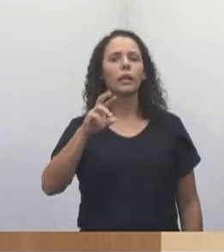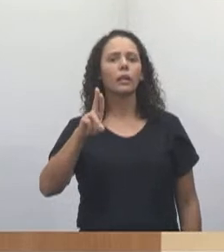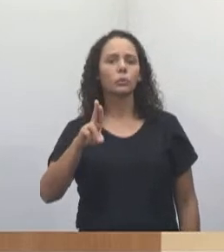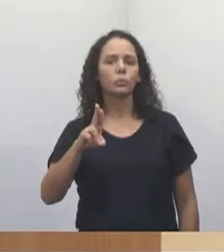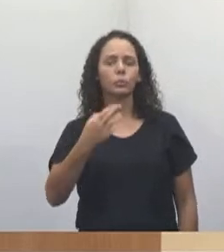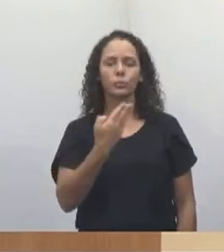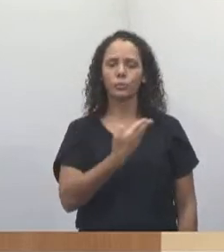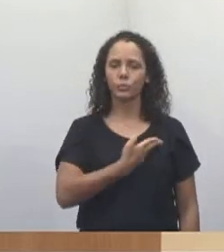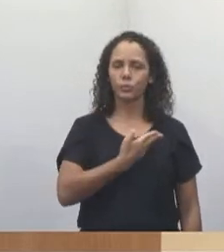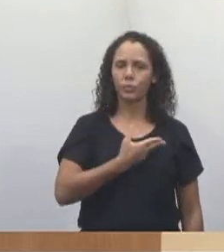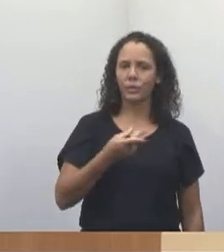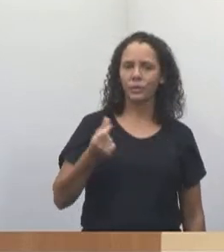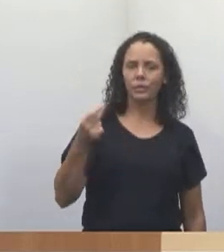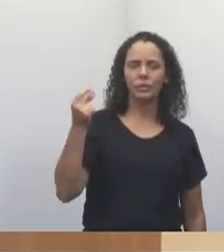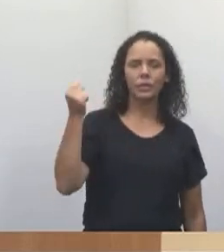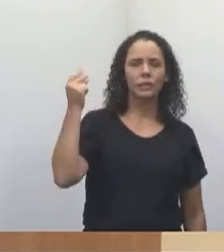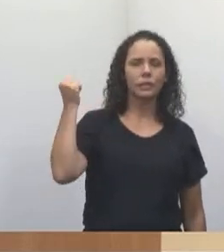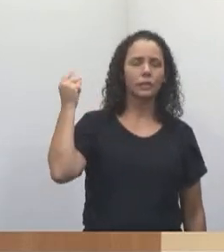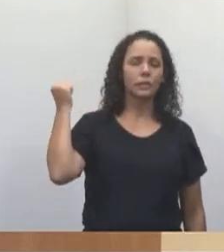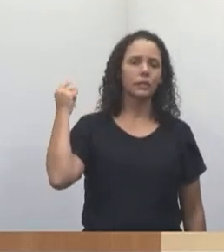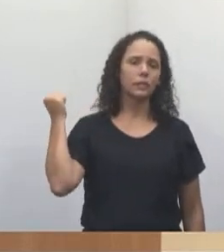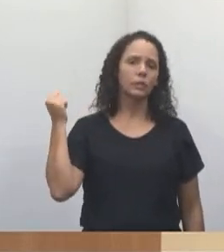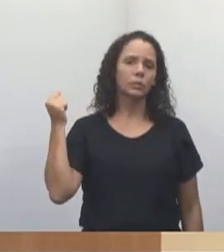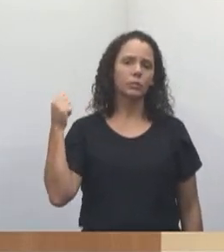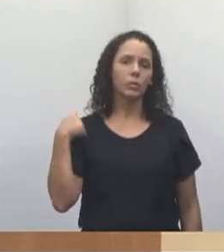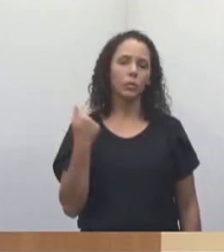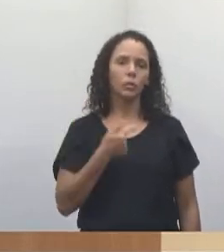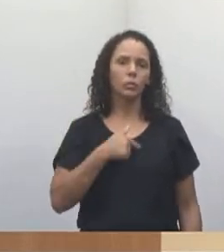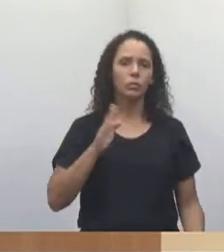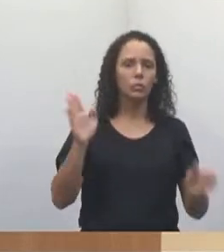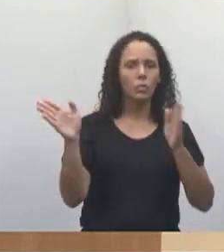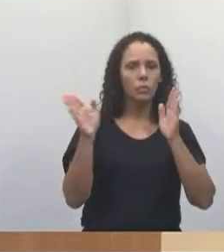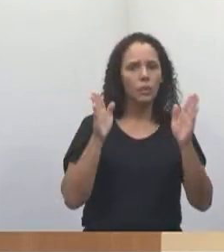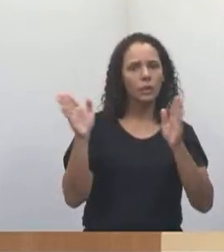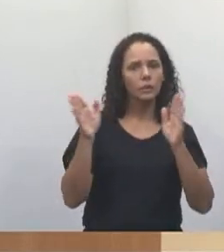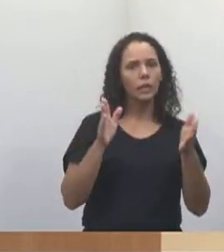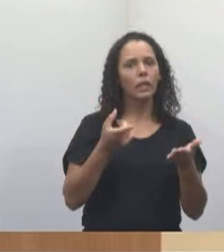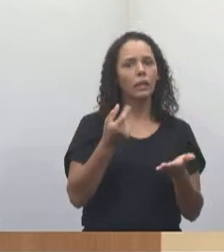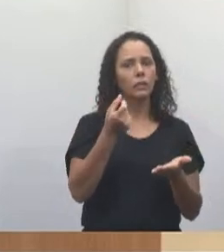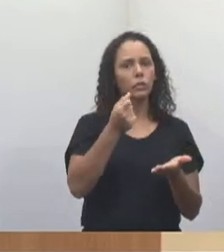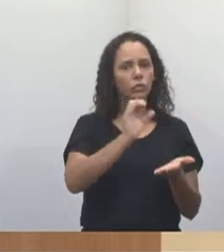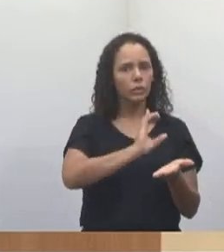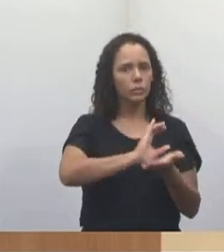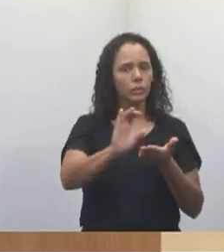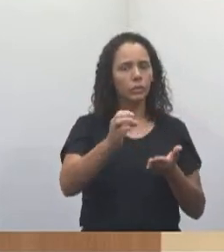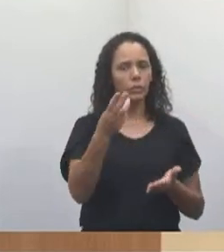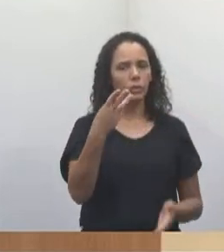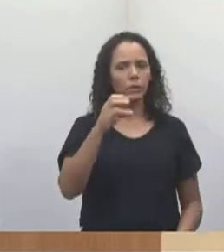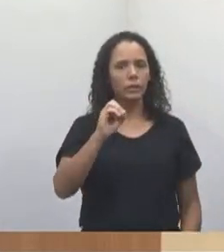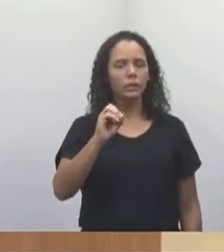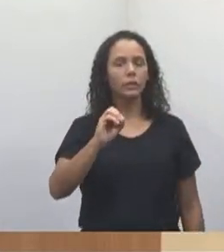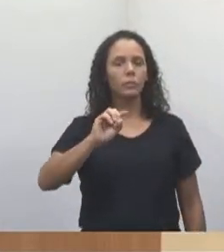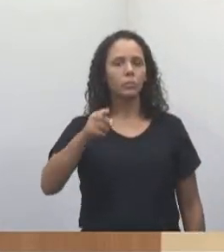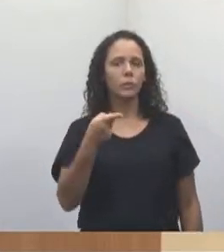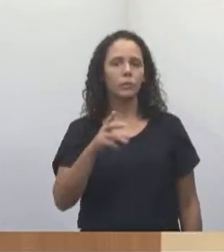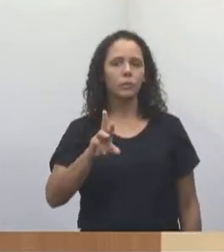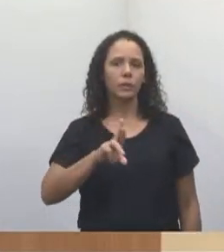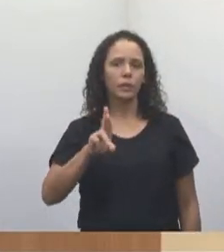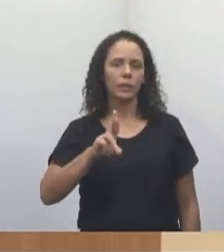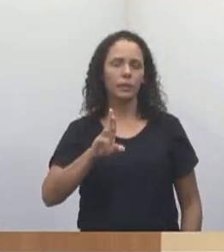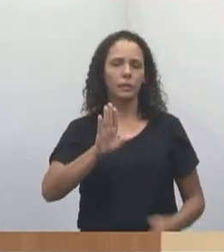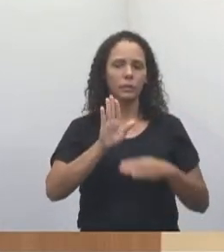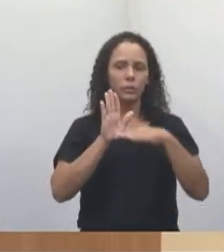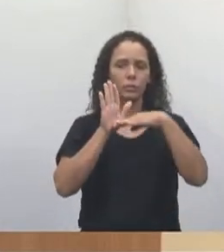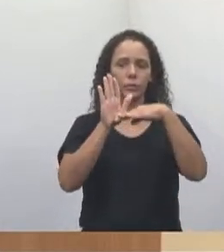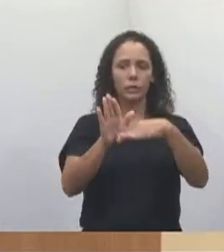amizade aí de longa data. Nosso mandato destinou em emendas positivas 30 mil reais para a gente